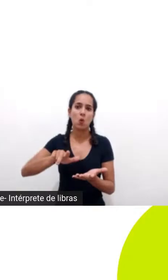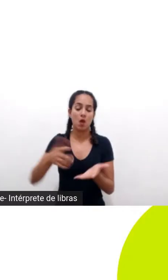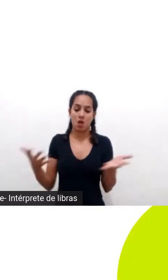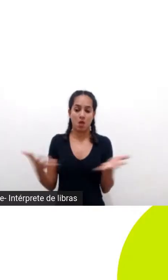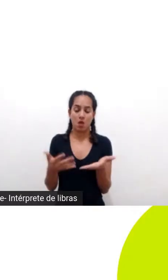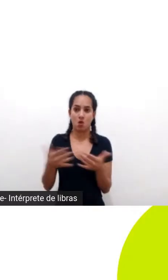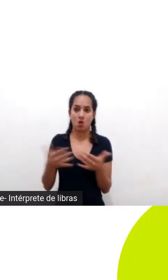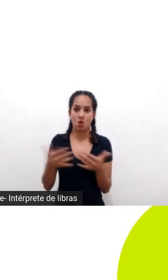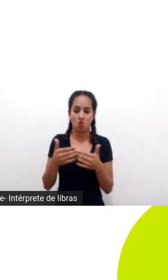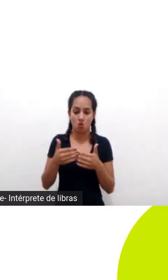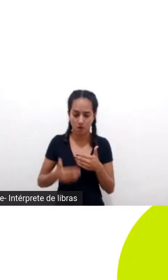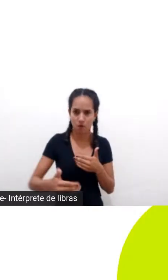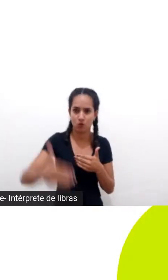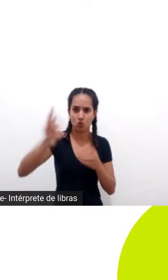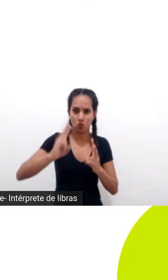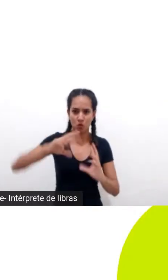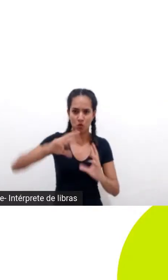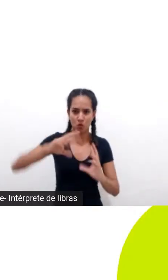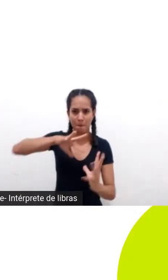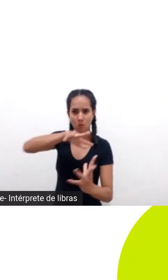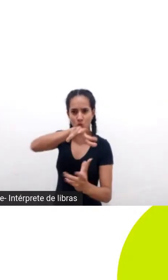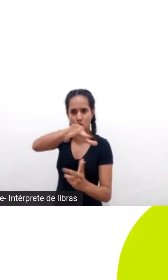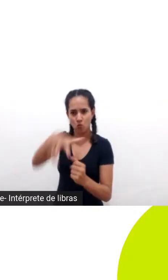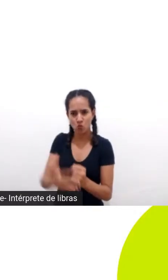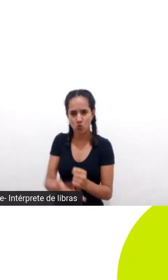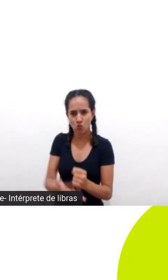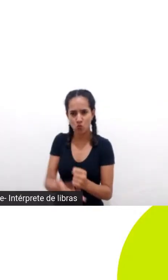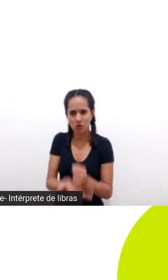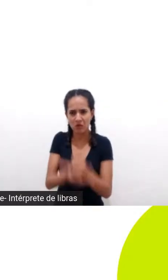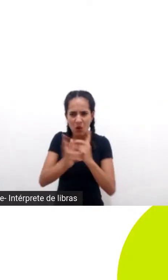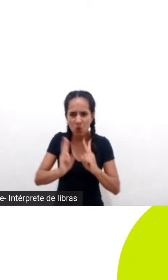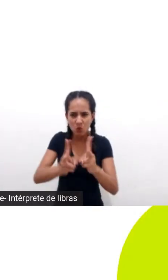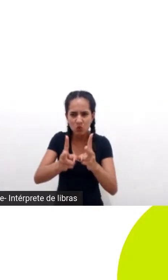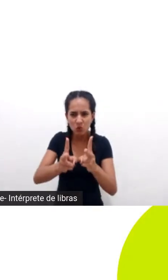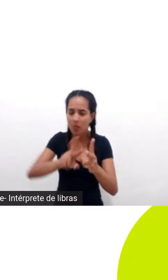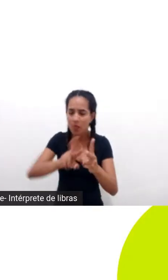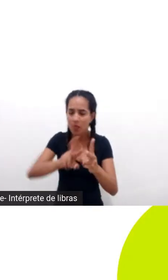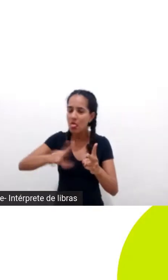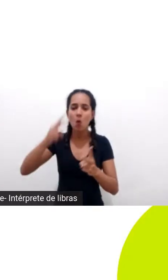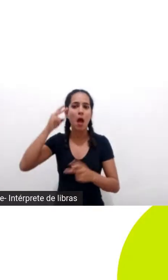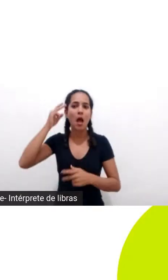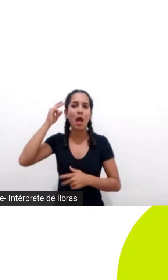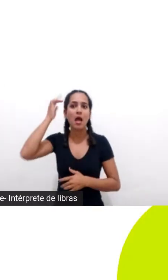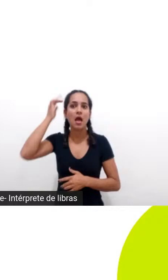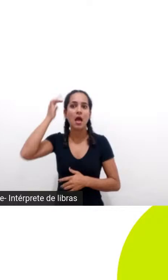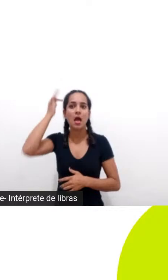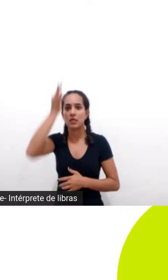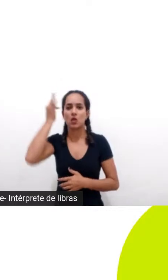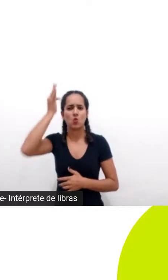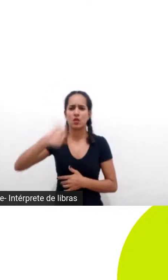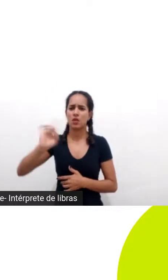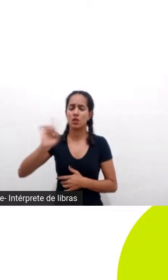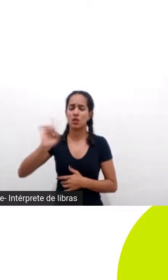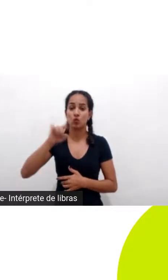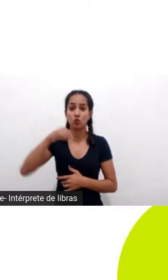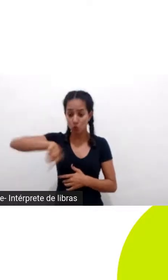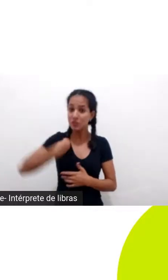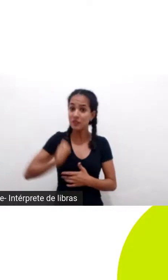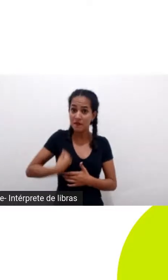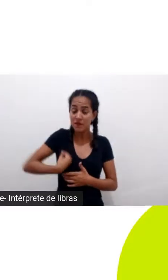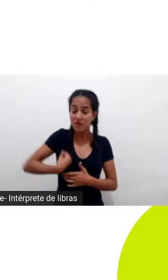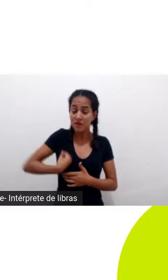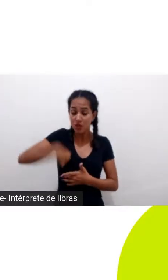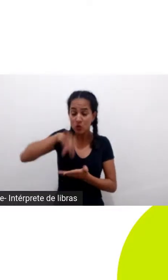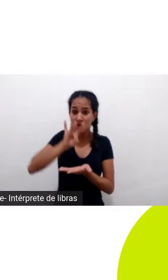isso a gente já está vivendo a gente já está vendo não é mais uma questão teórica não é mais uma suposição a gente já está vivendo isso então eu vou retomar a